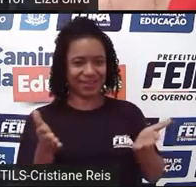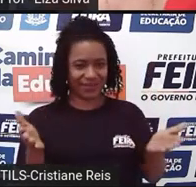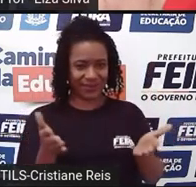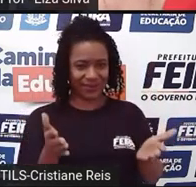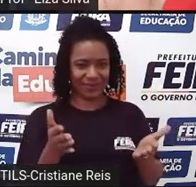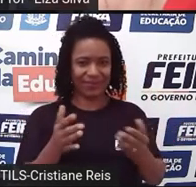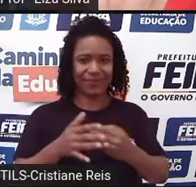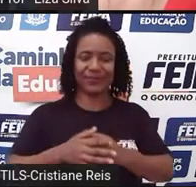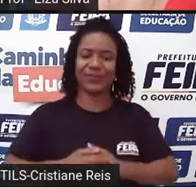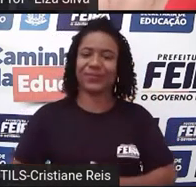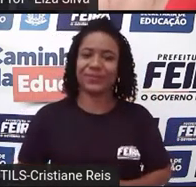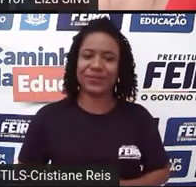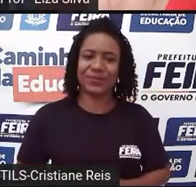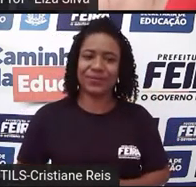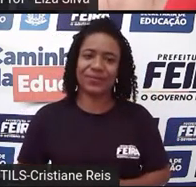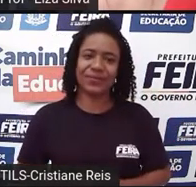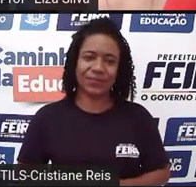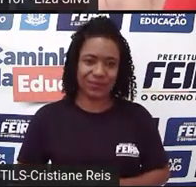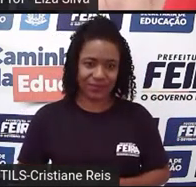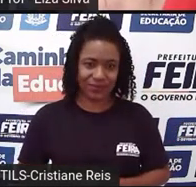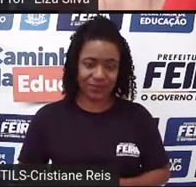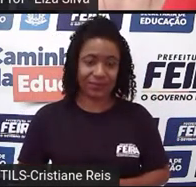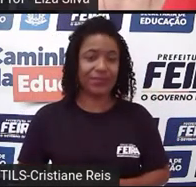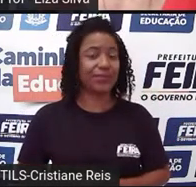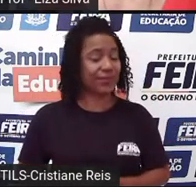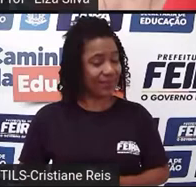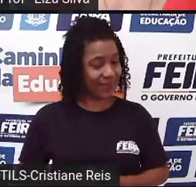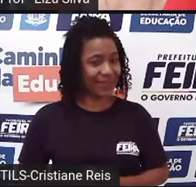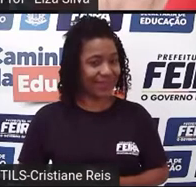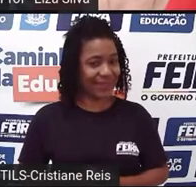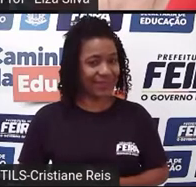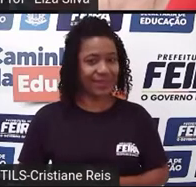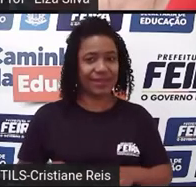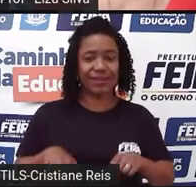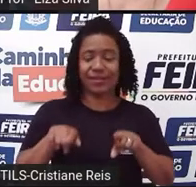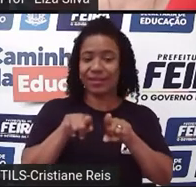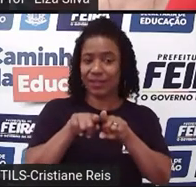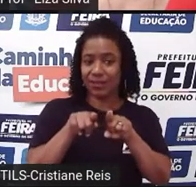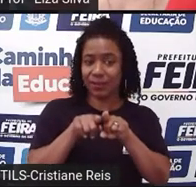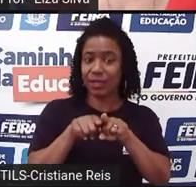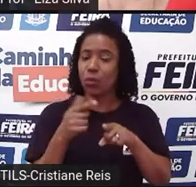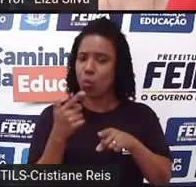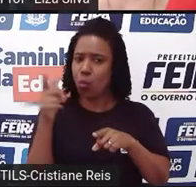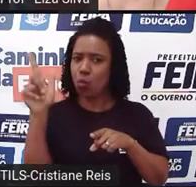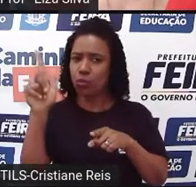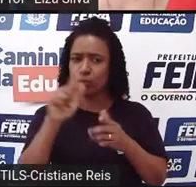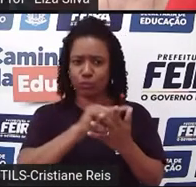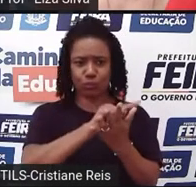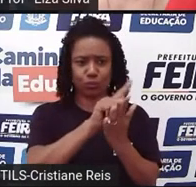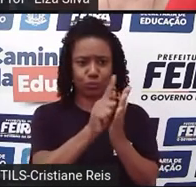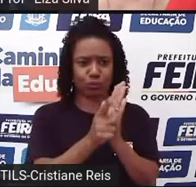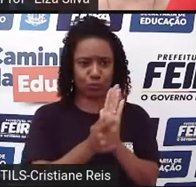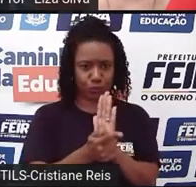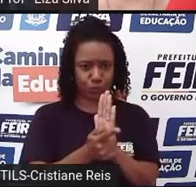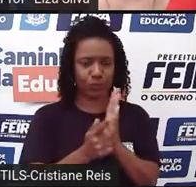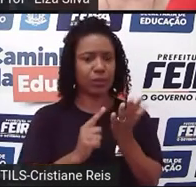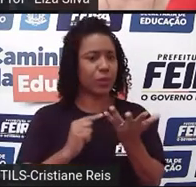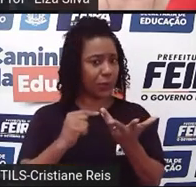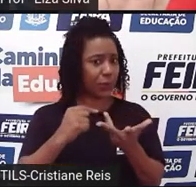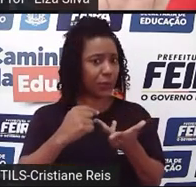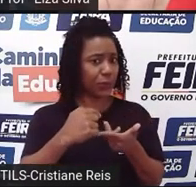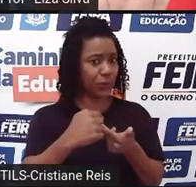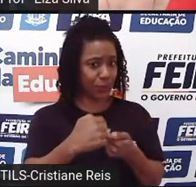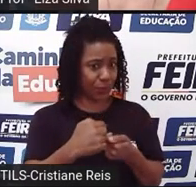mais, é claro. Além do fair tale, nós temos outros gêneros textuais. Mas eu enumerei aqui alguns